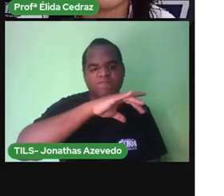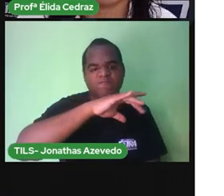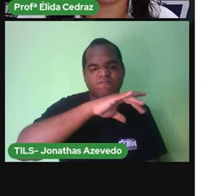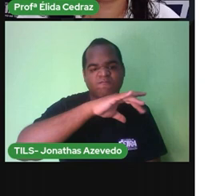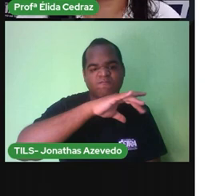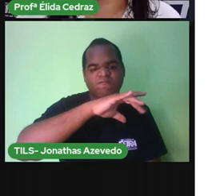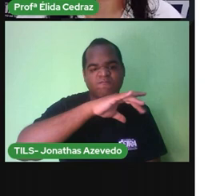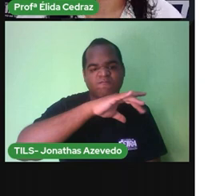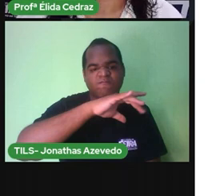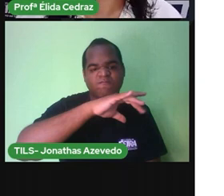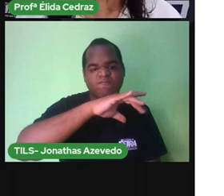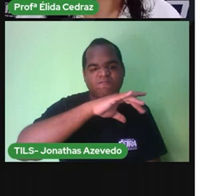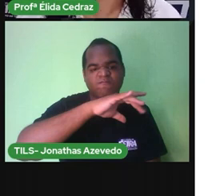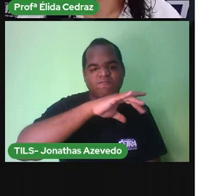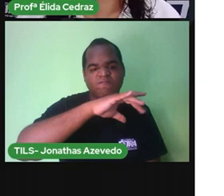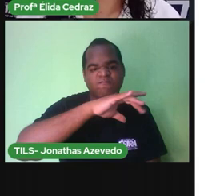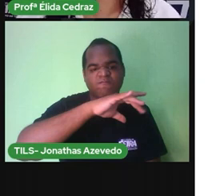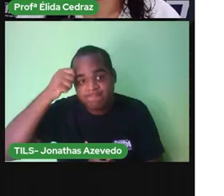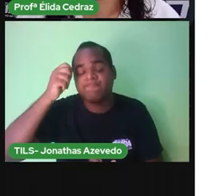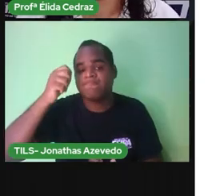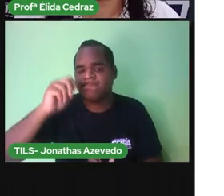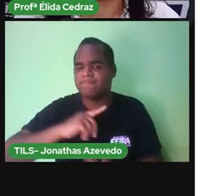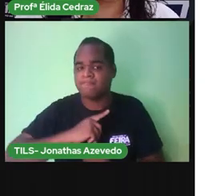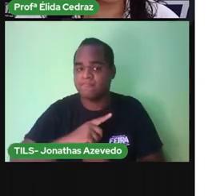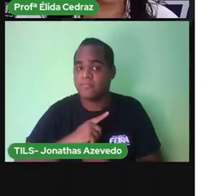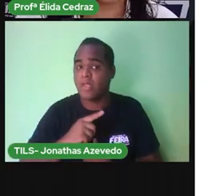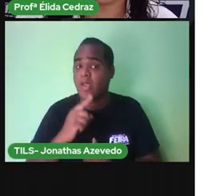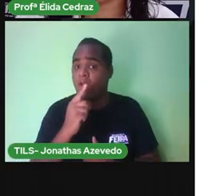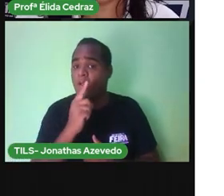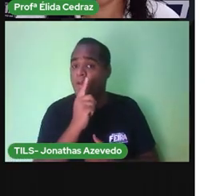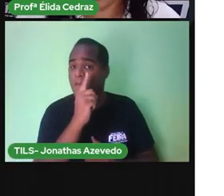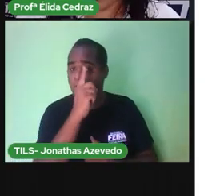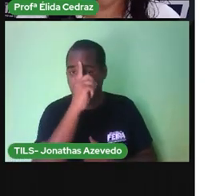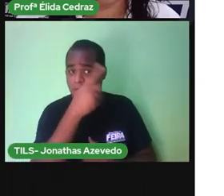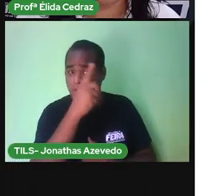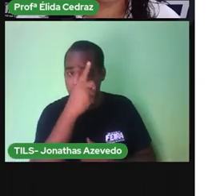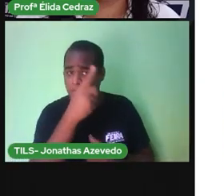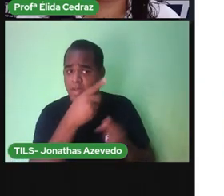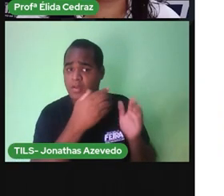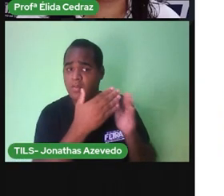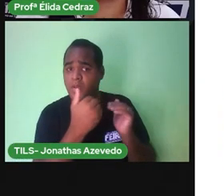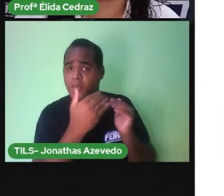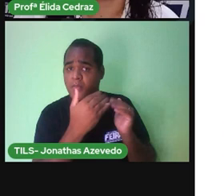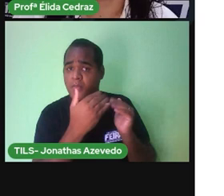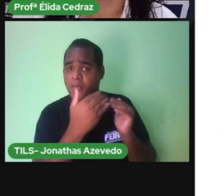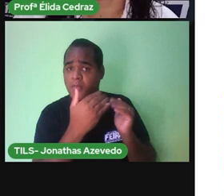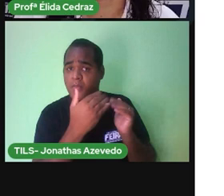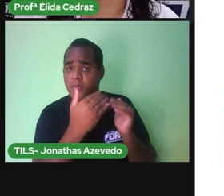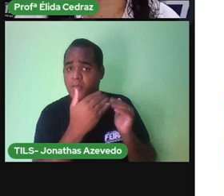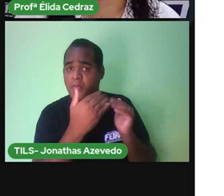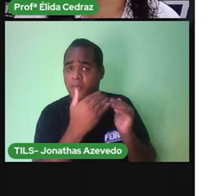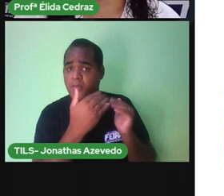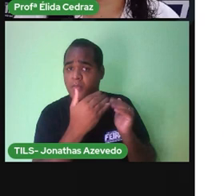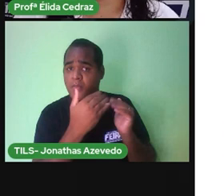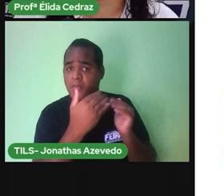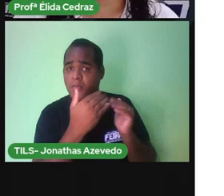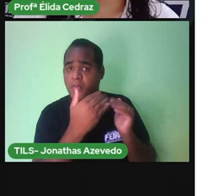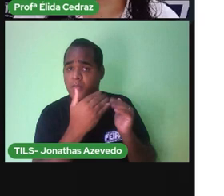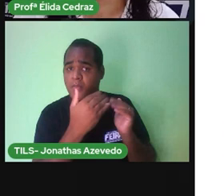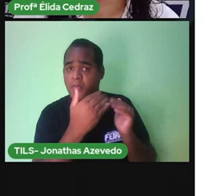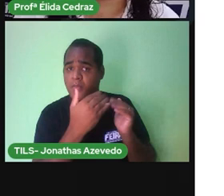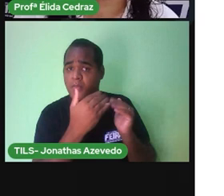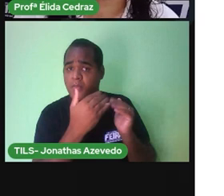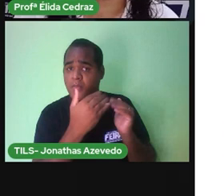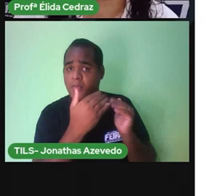negra. As ordens, mede palmo, disseram em uma só voz Preciso que me